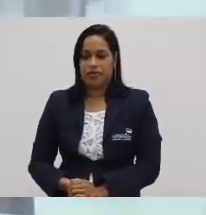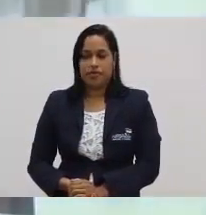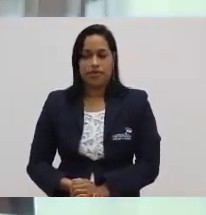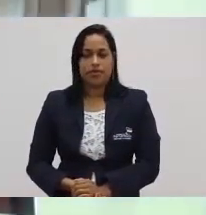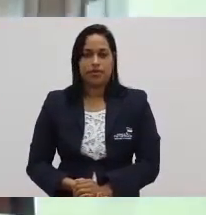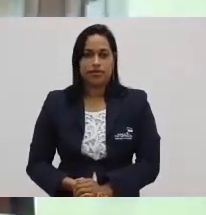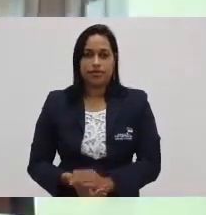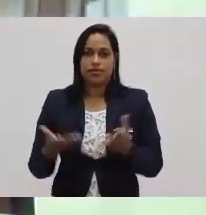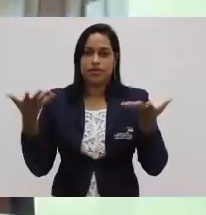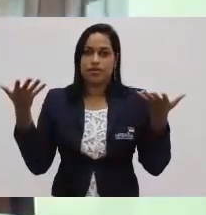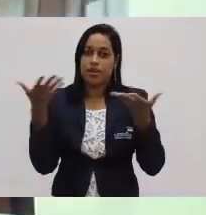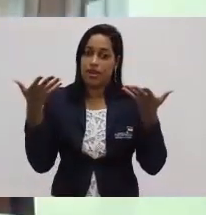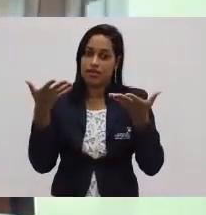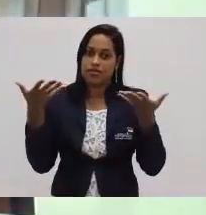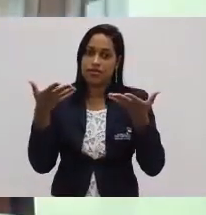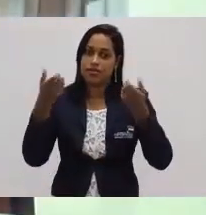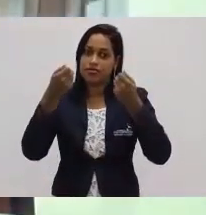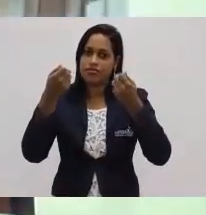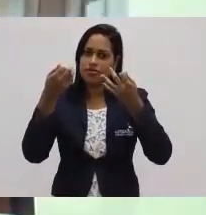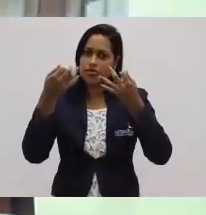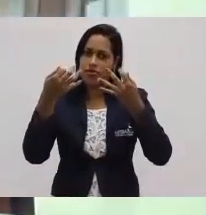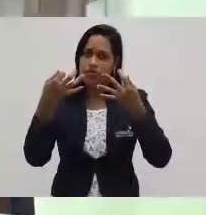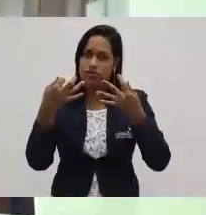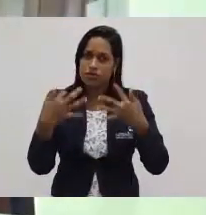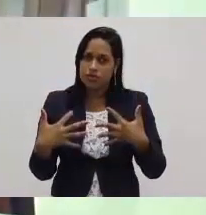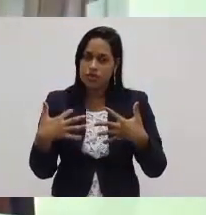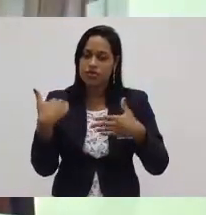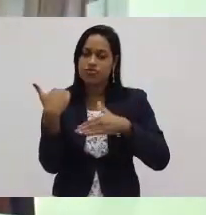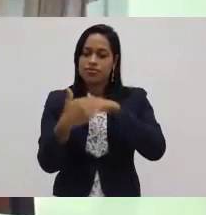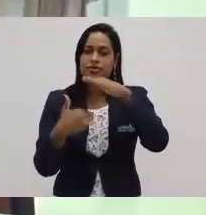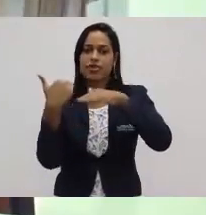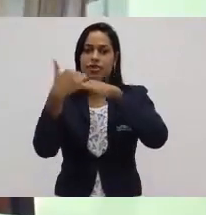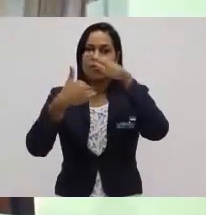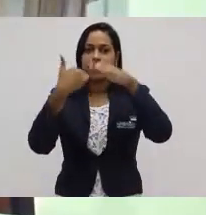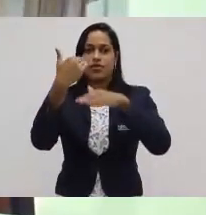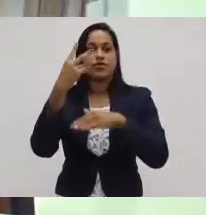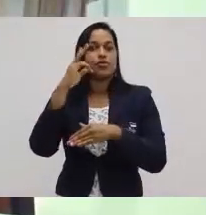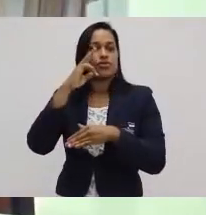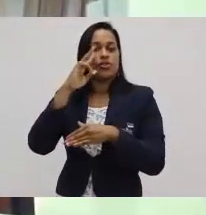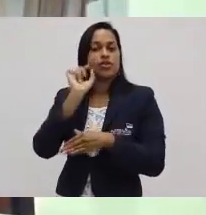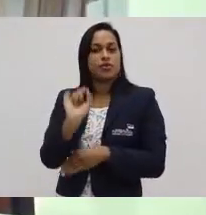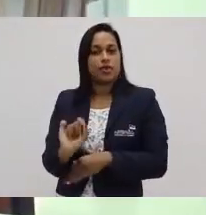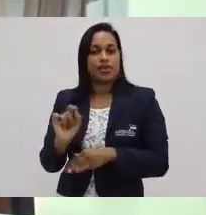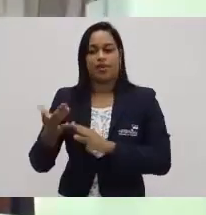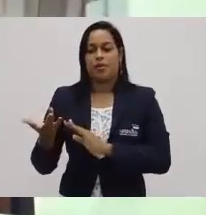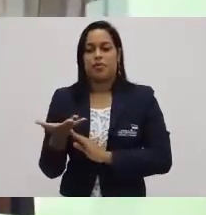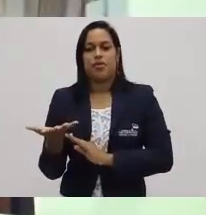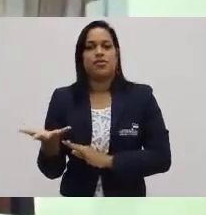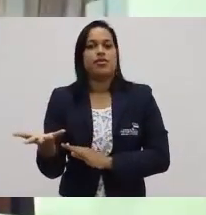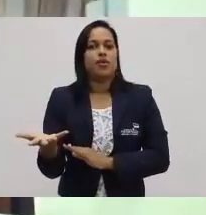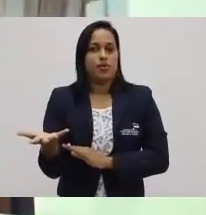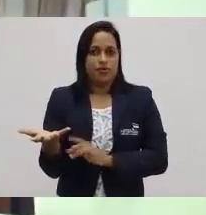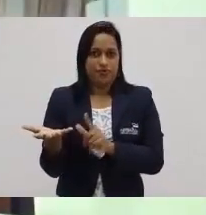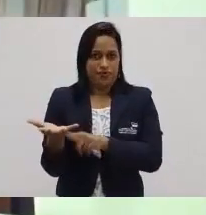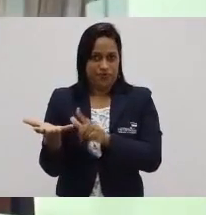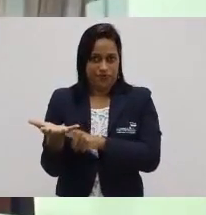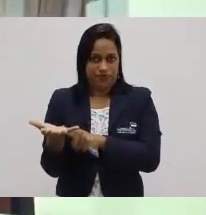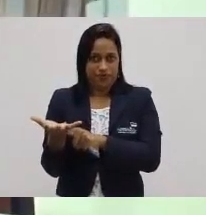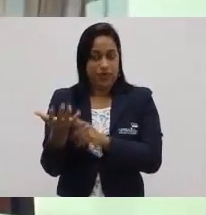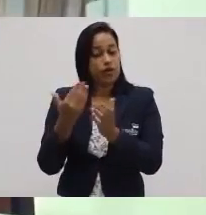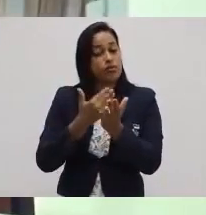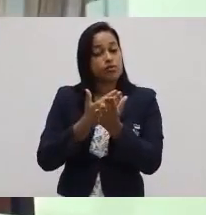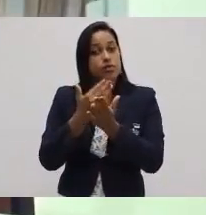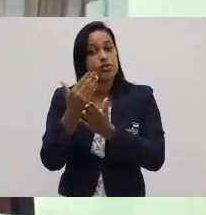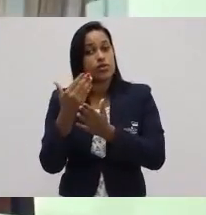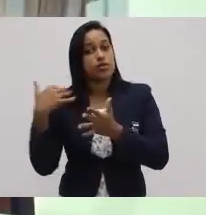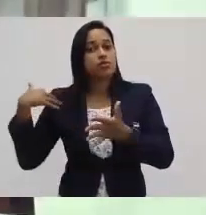Até agora, nós falamos sobre a evolução histórica da produção. Começamos a falar um pouco sobre Revolução